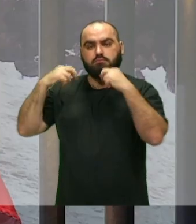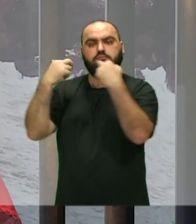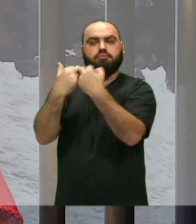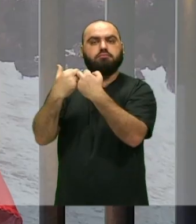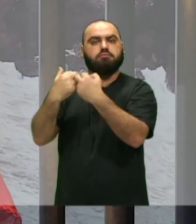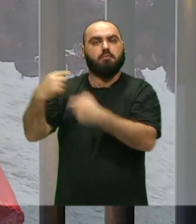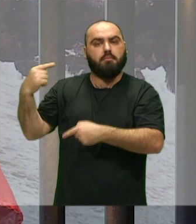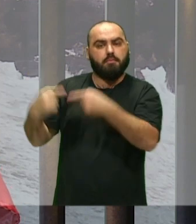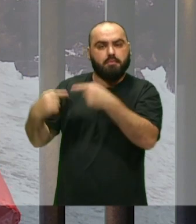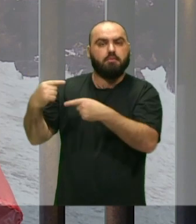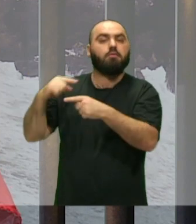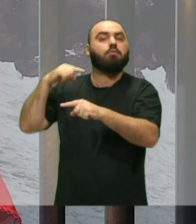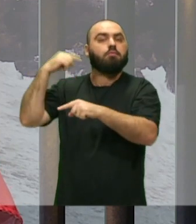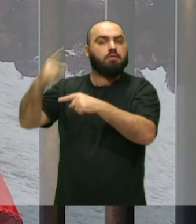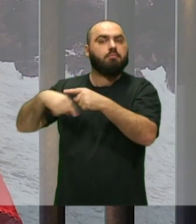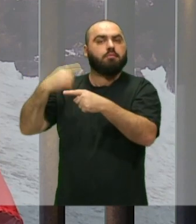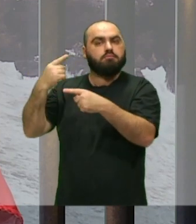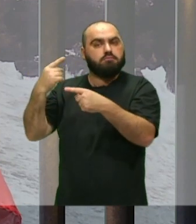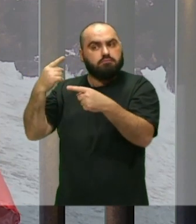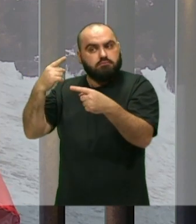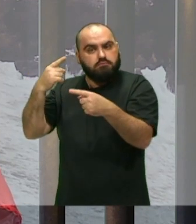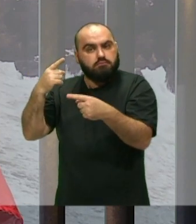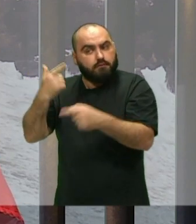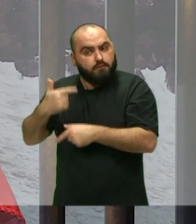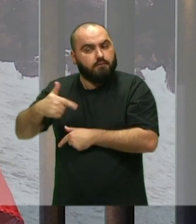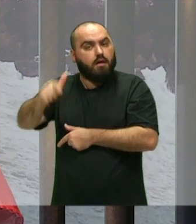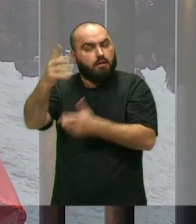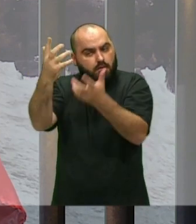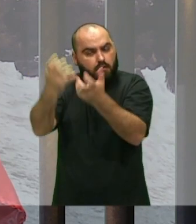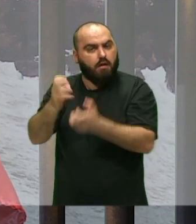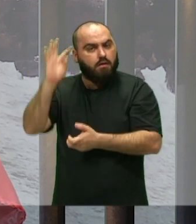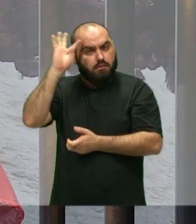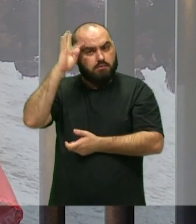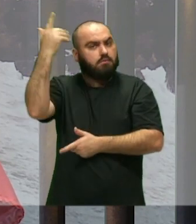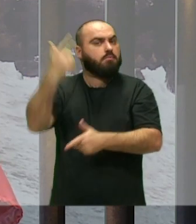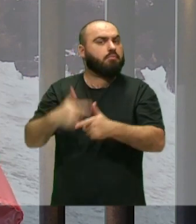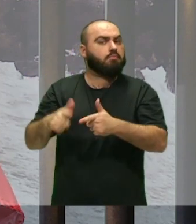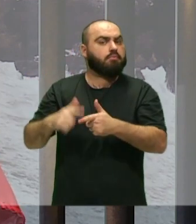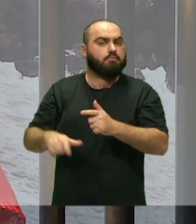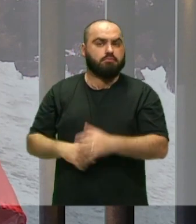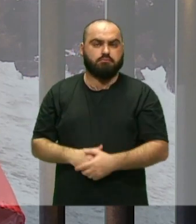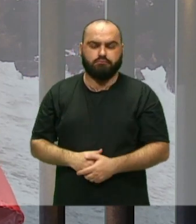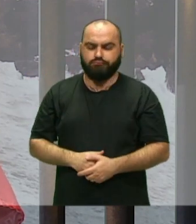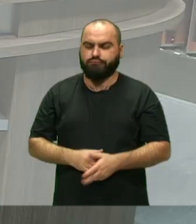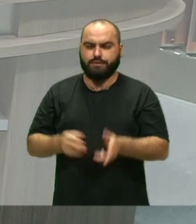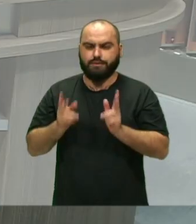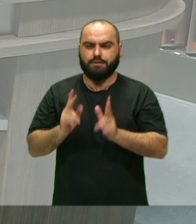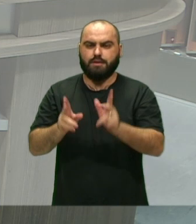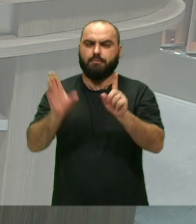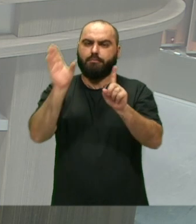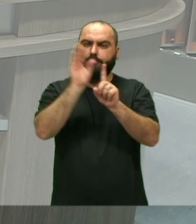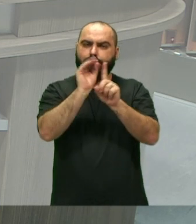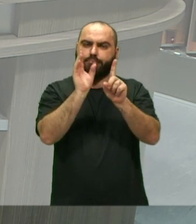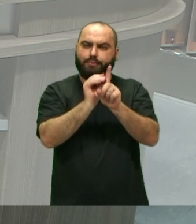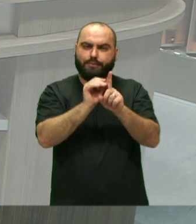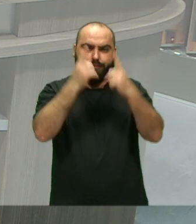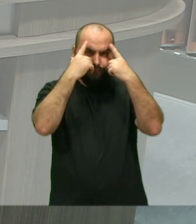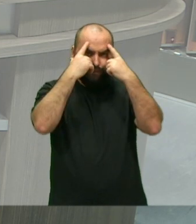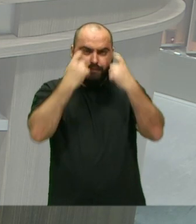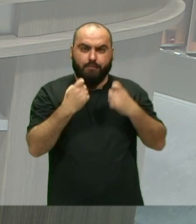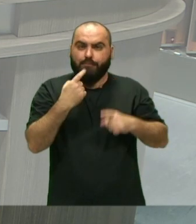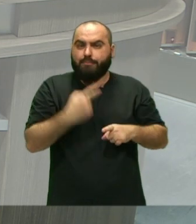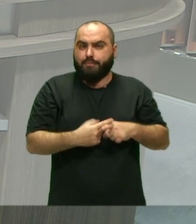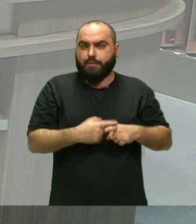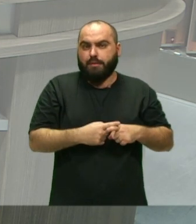embate Para sanar Essas necessidades Que surgem Que geralmente É sempre isso Abuso Violência Devido ao